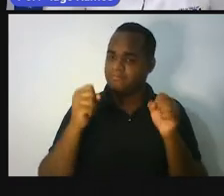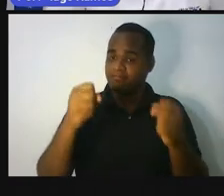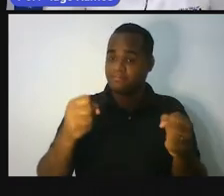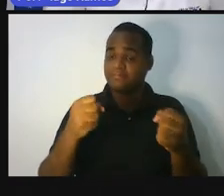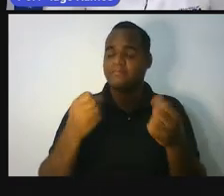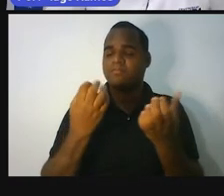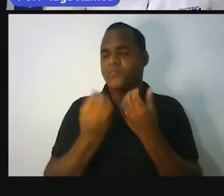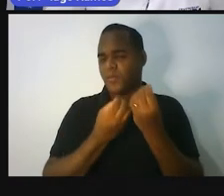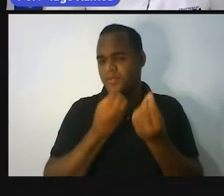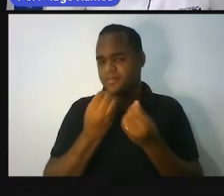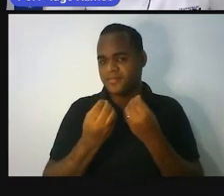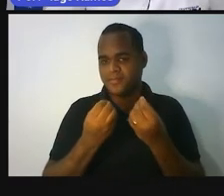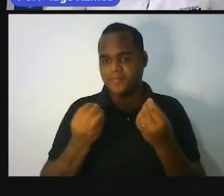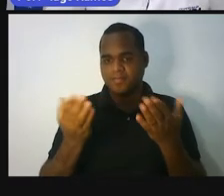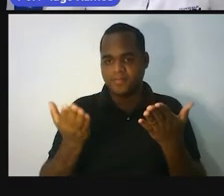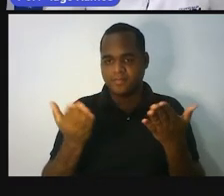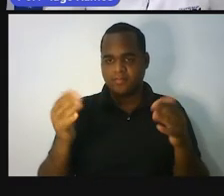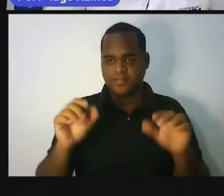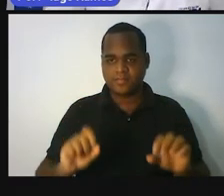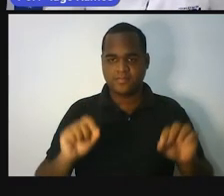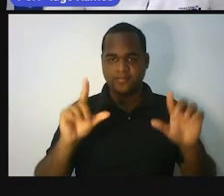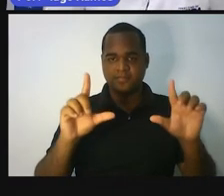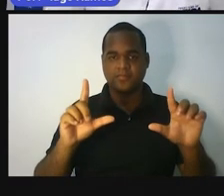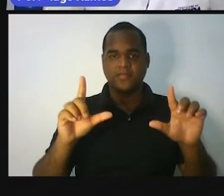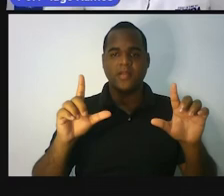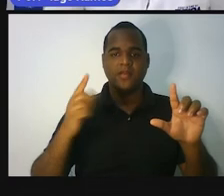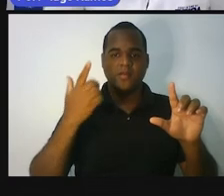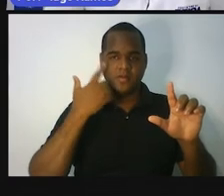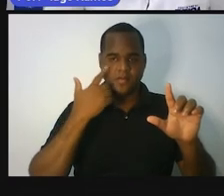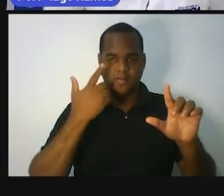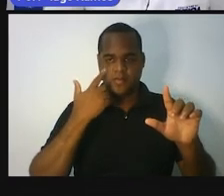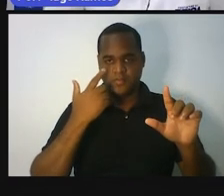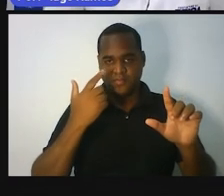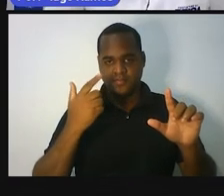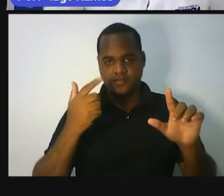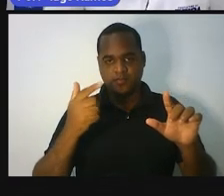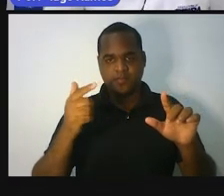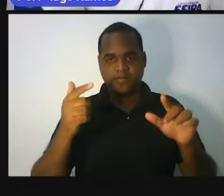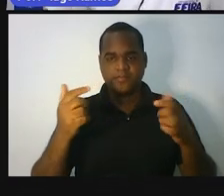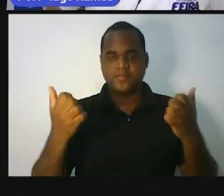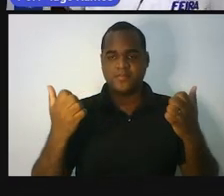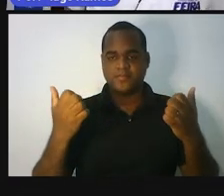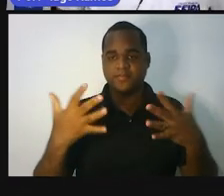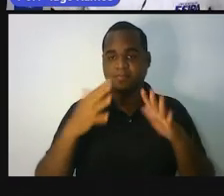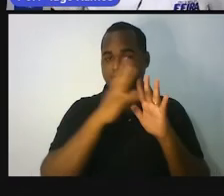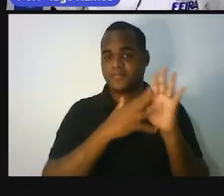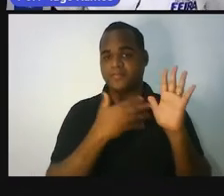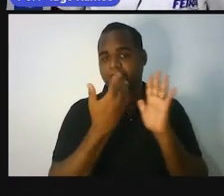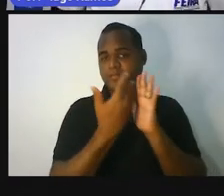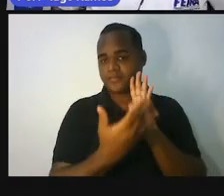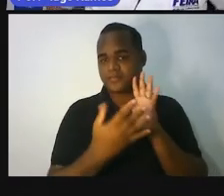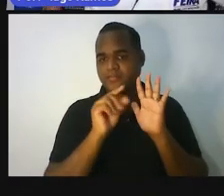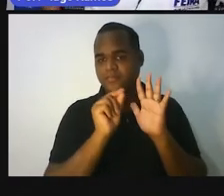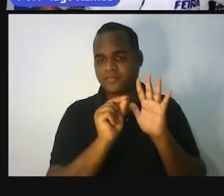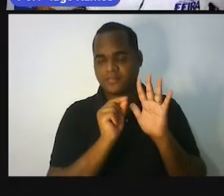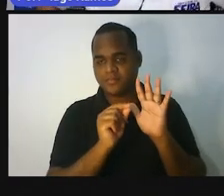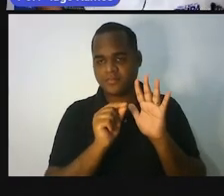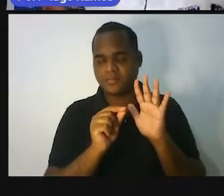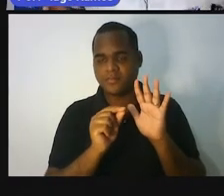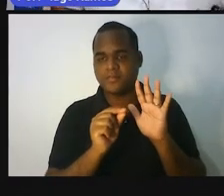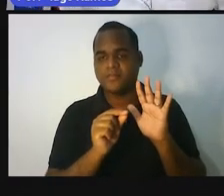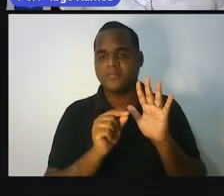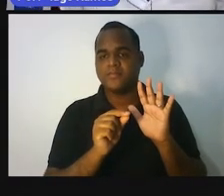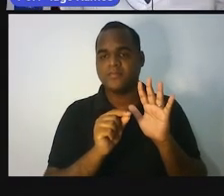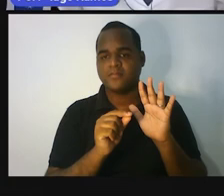praticar, eu vou voltar a minha tela para essa tabela aqui, ó. E você vai fazer